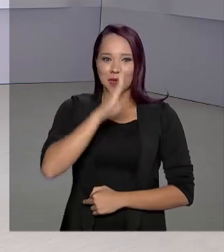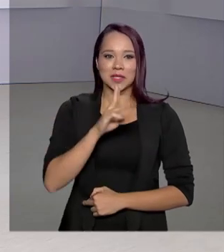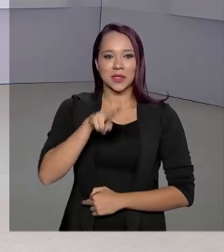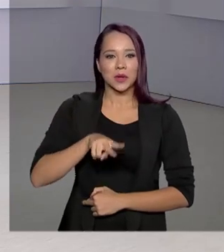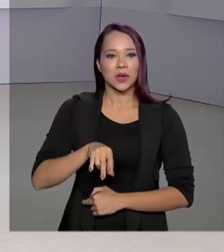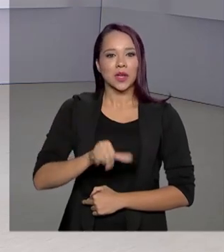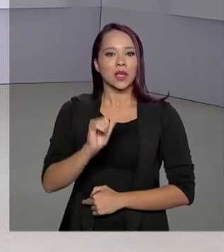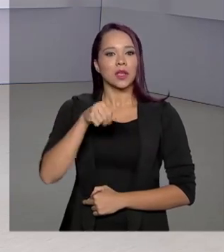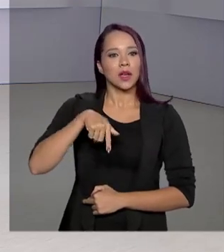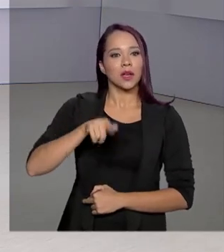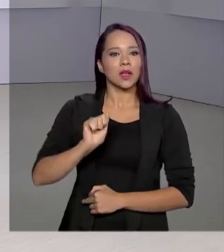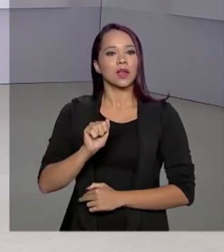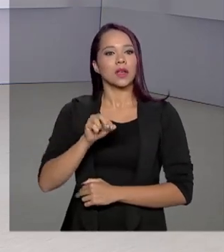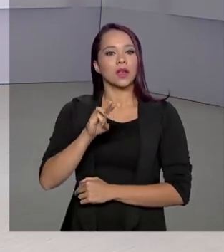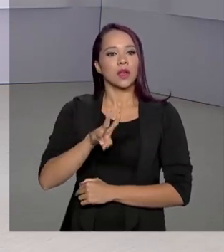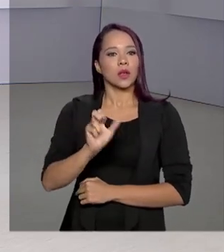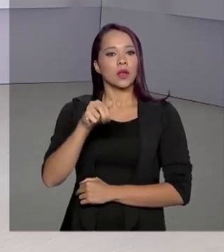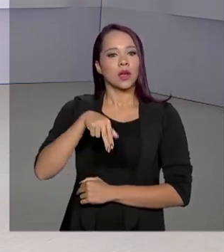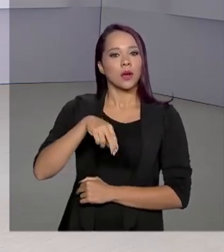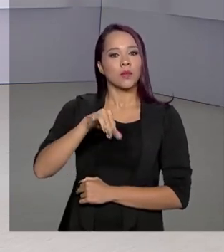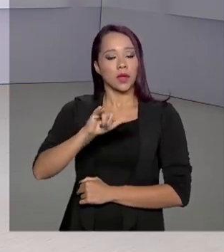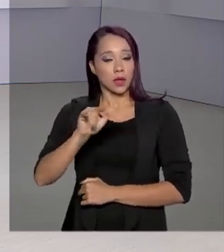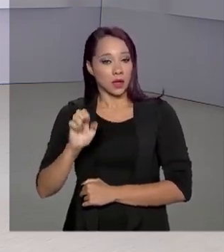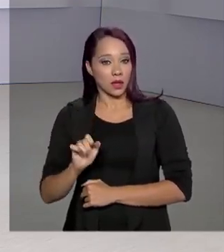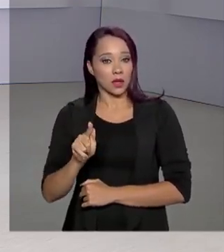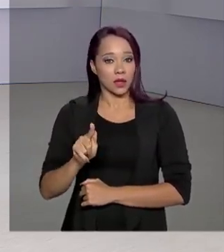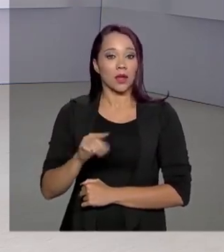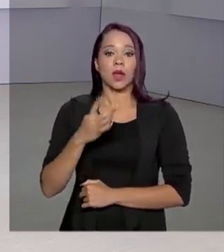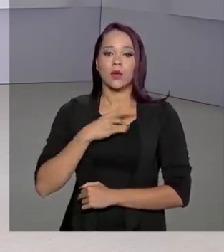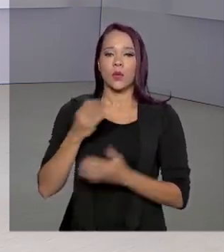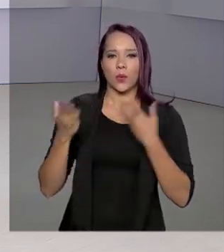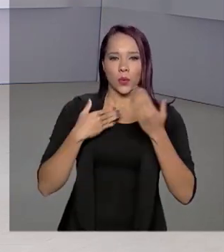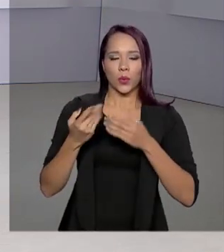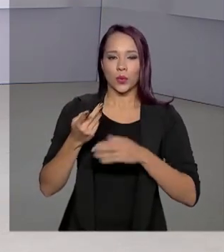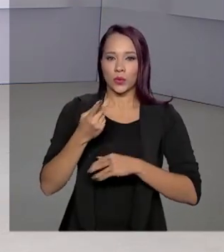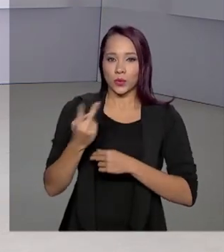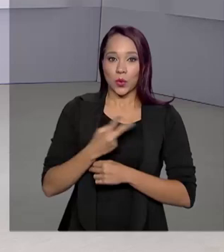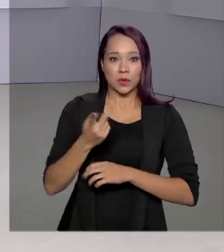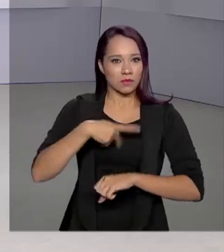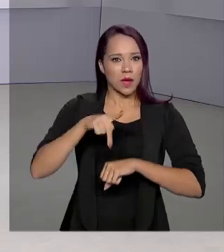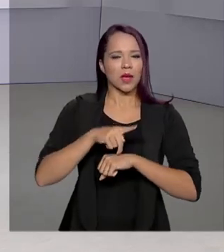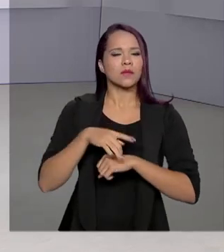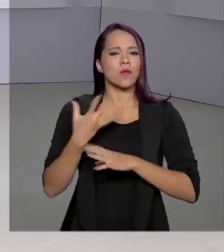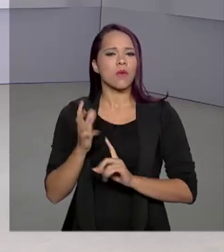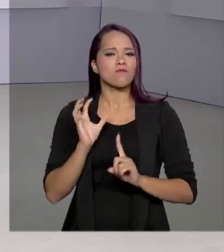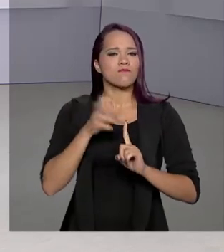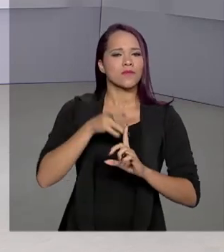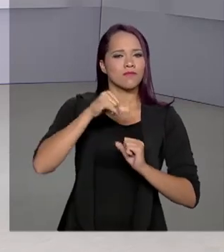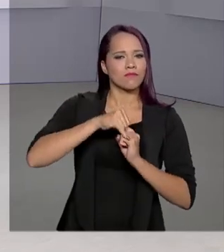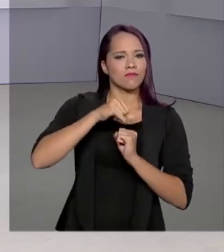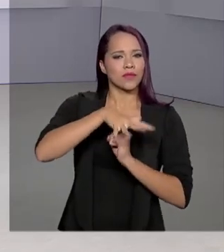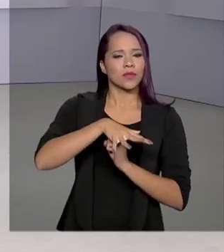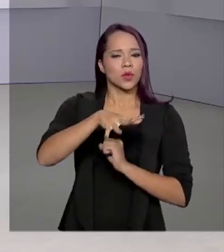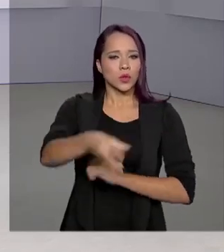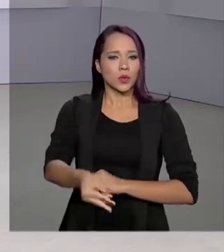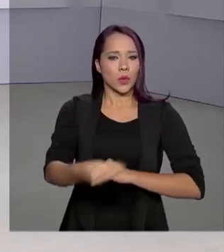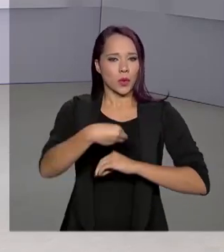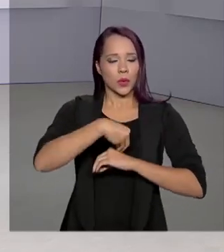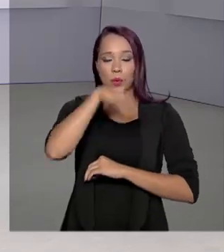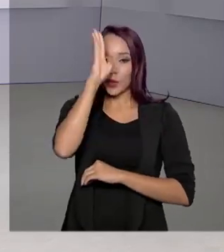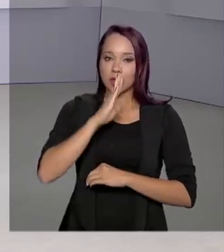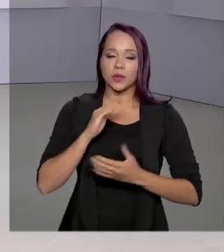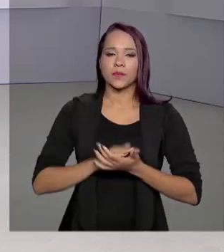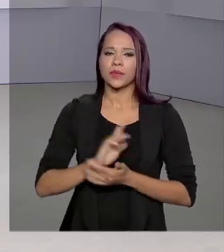Yuanming. Entre os assuntos, o comércio entre os dois países e os efeitos do coronavírus nas exportações brasileiras.